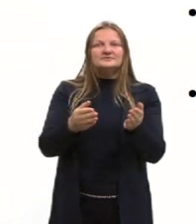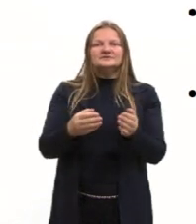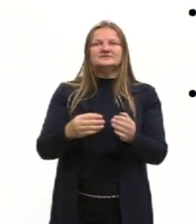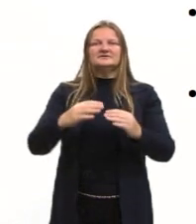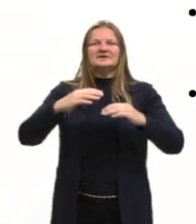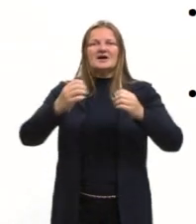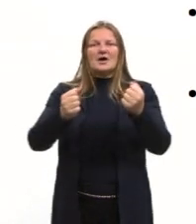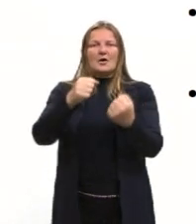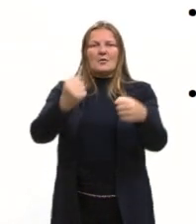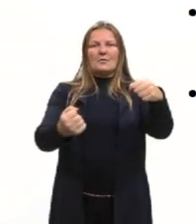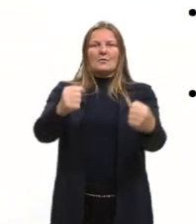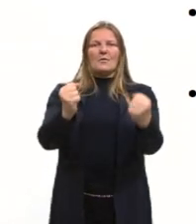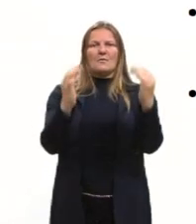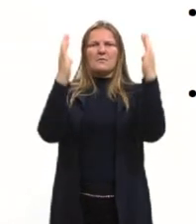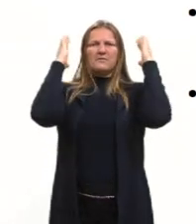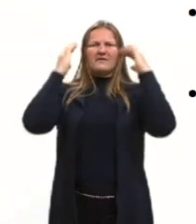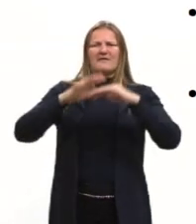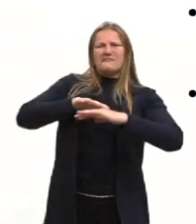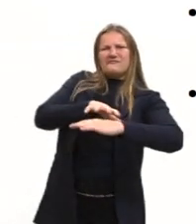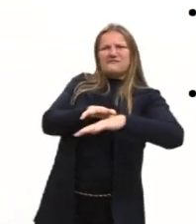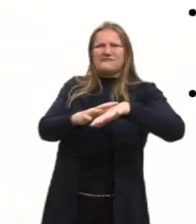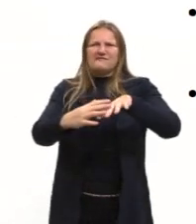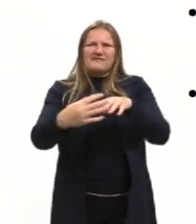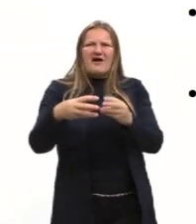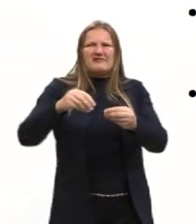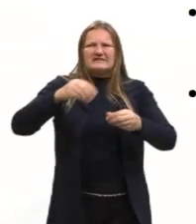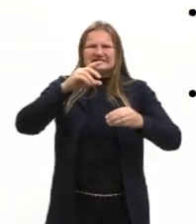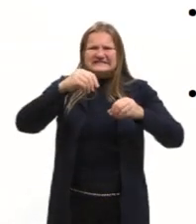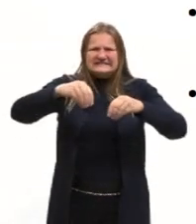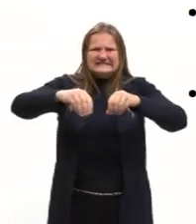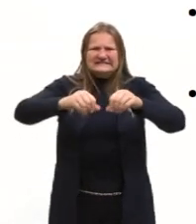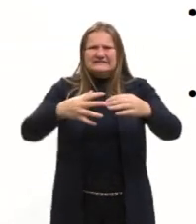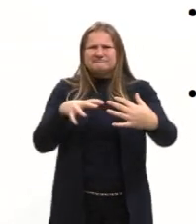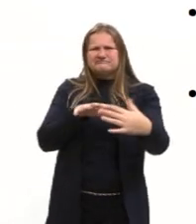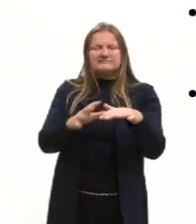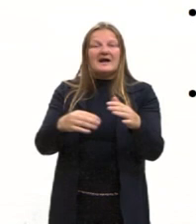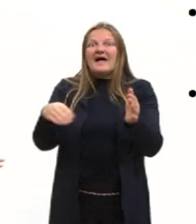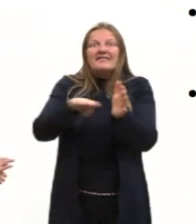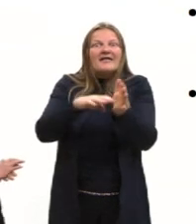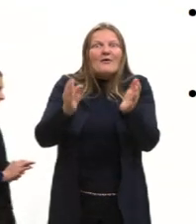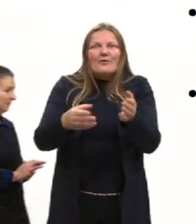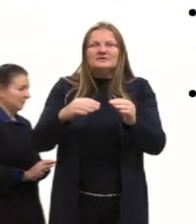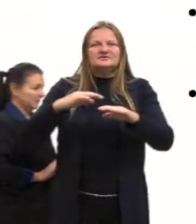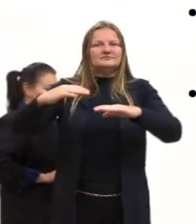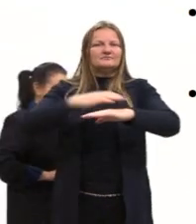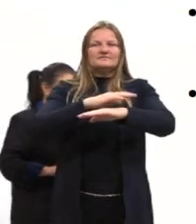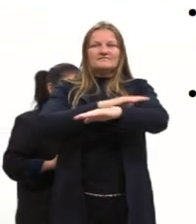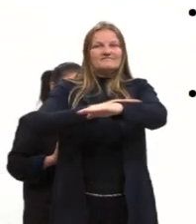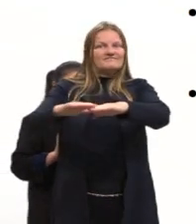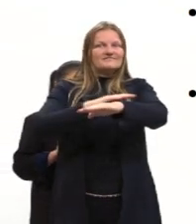acabam atolando nessas partes da Transamazônica que ainda não foram asfaltadas.